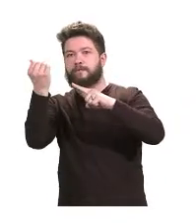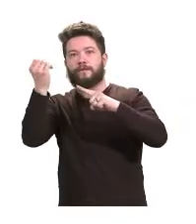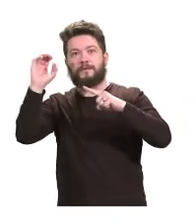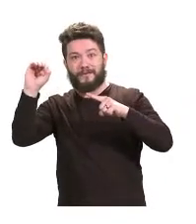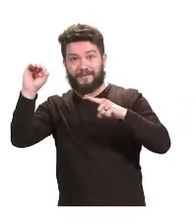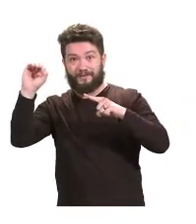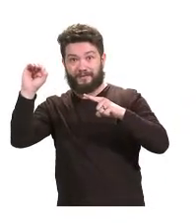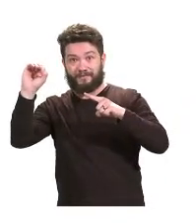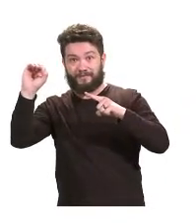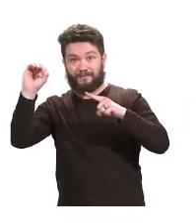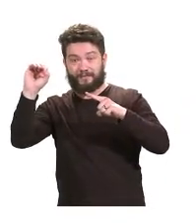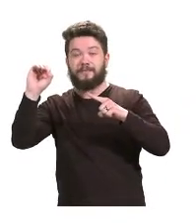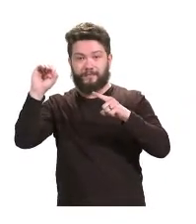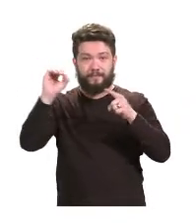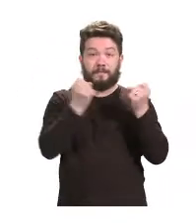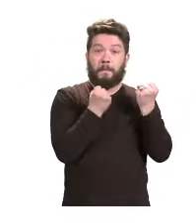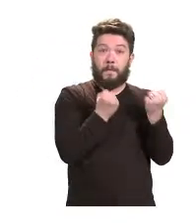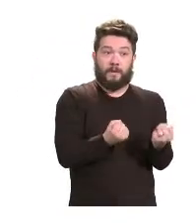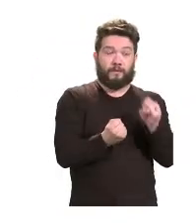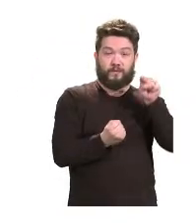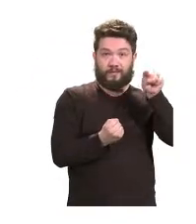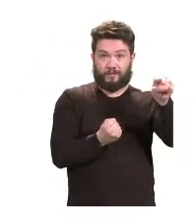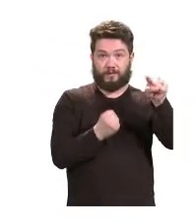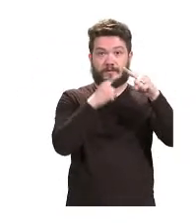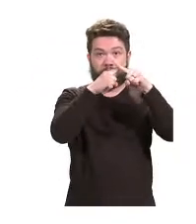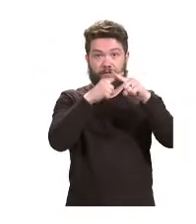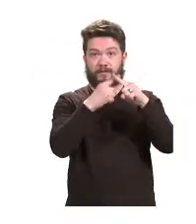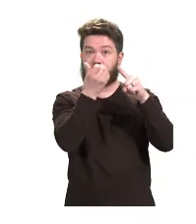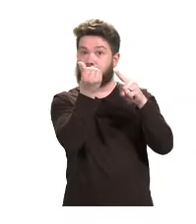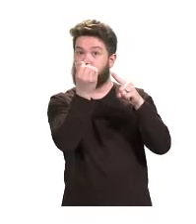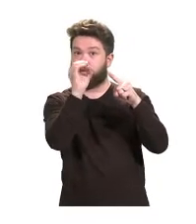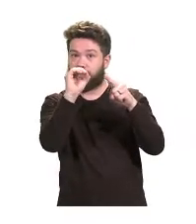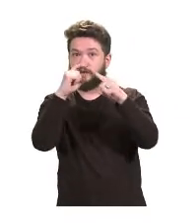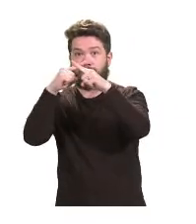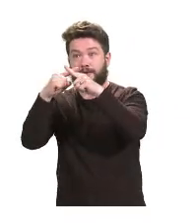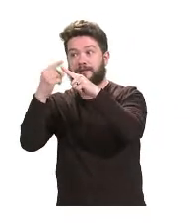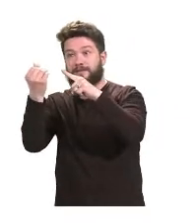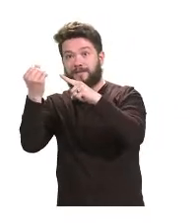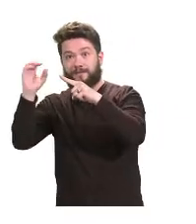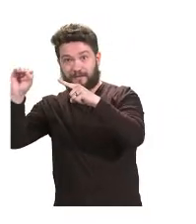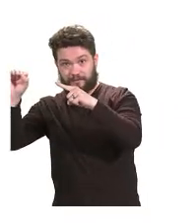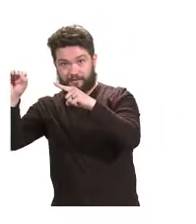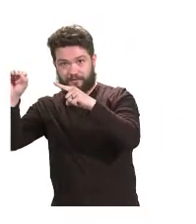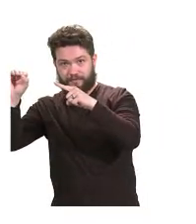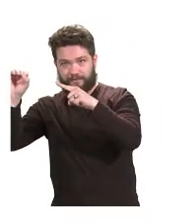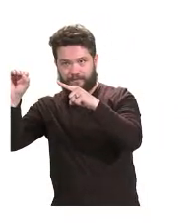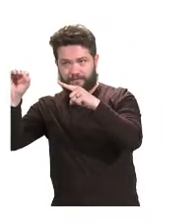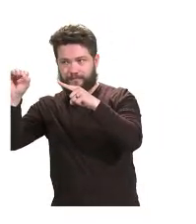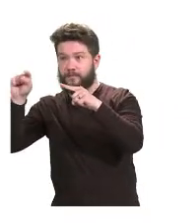Agora, multiplique por 60 e novamente por 60.